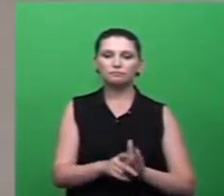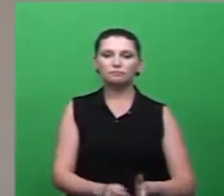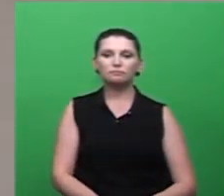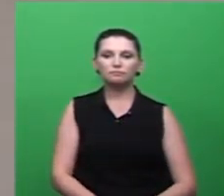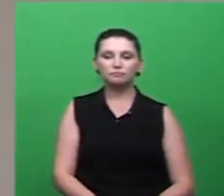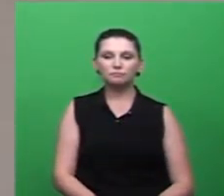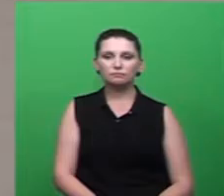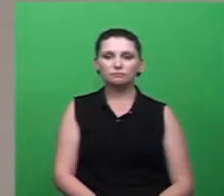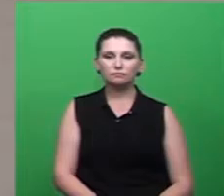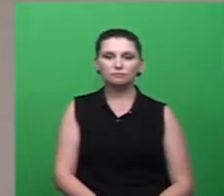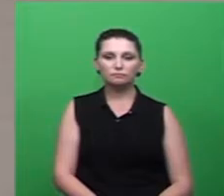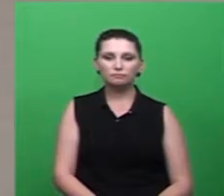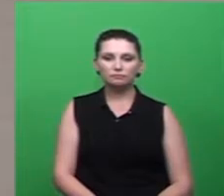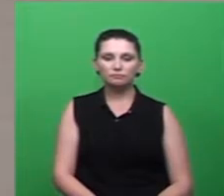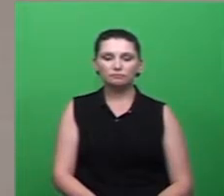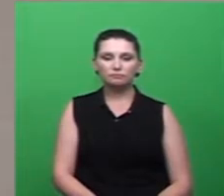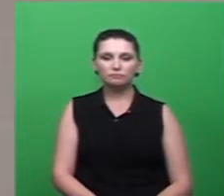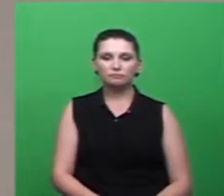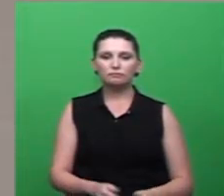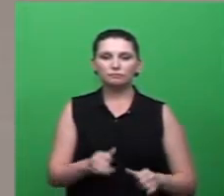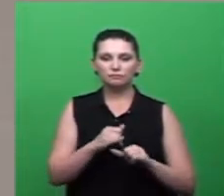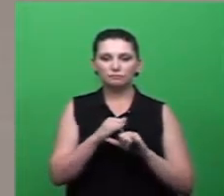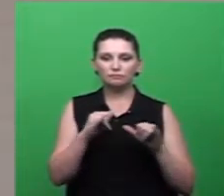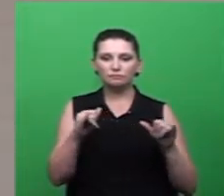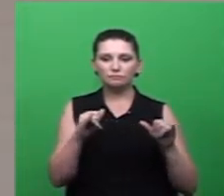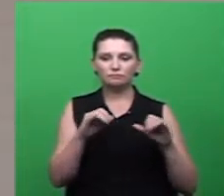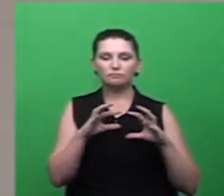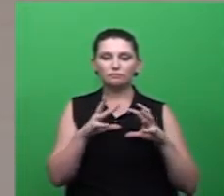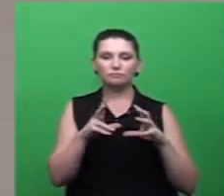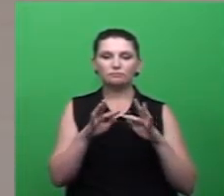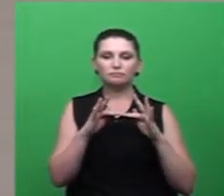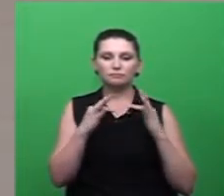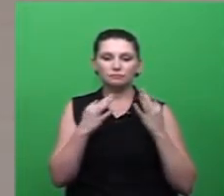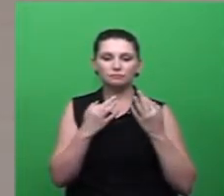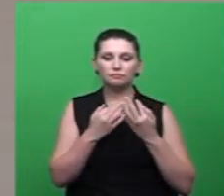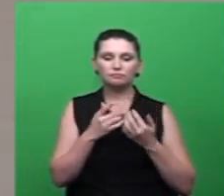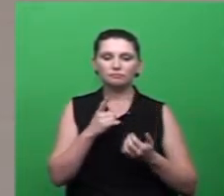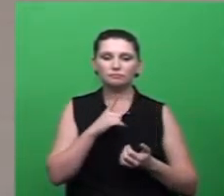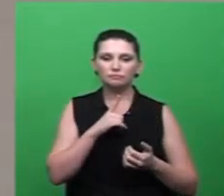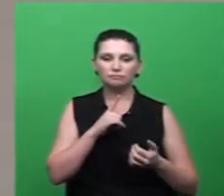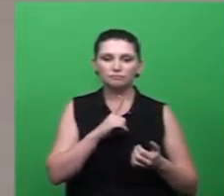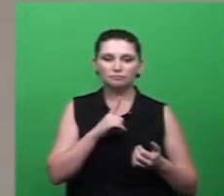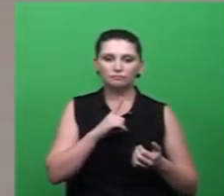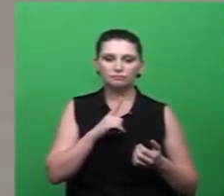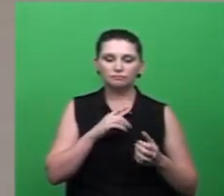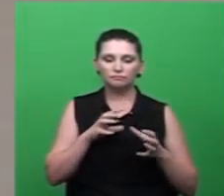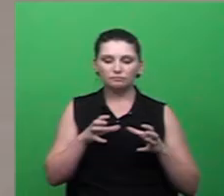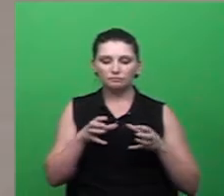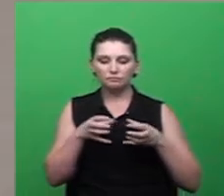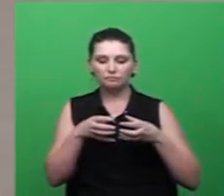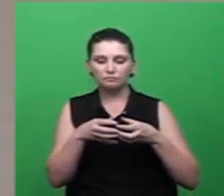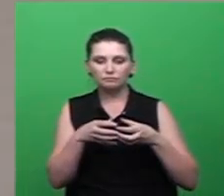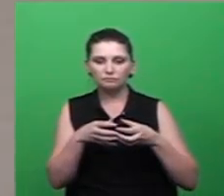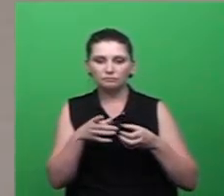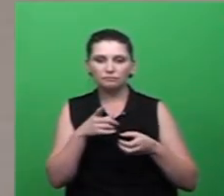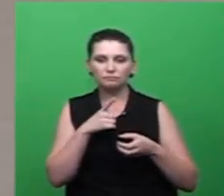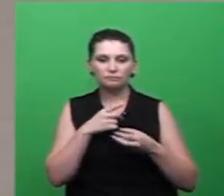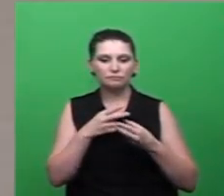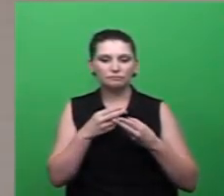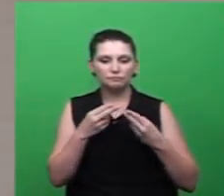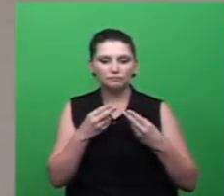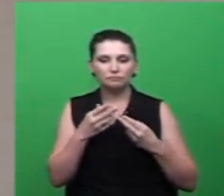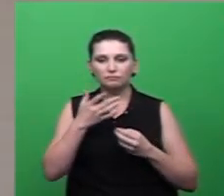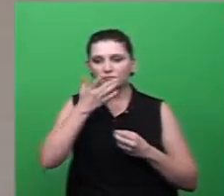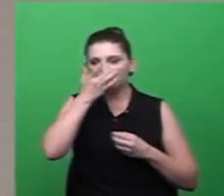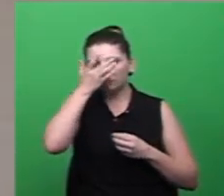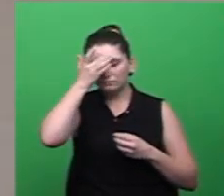comunicando as famílias que lá tem um descarte que possa levar esse material que muita gente eu tenho certeza que alguns